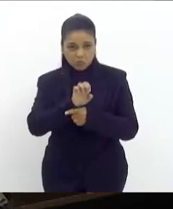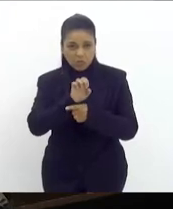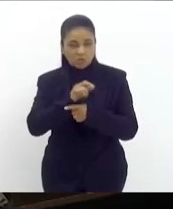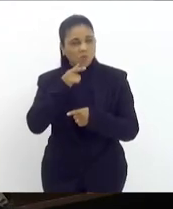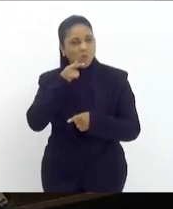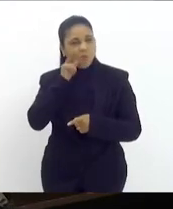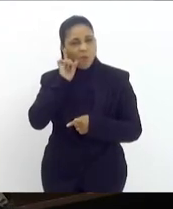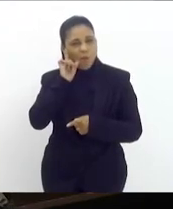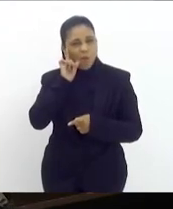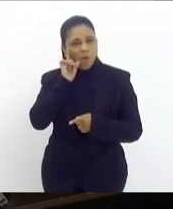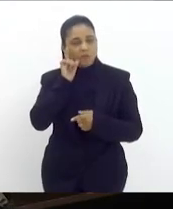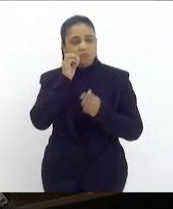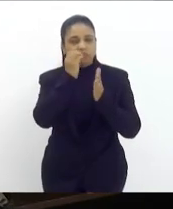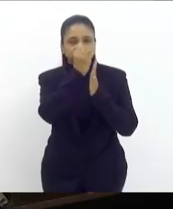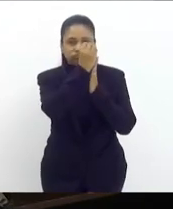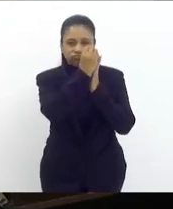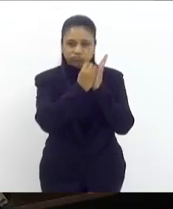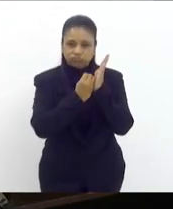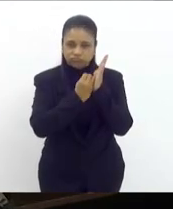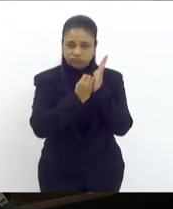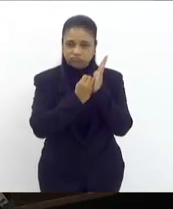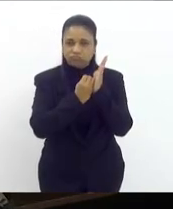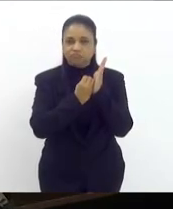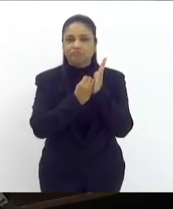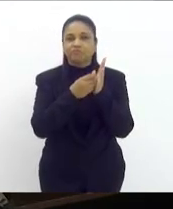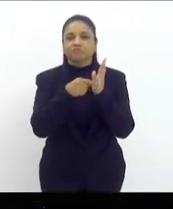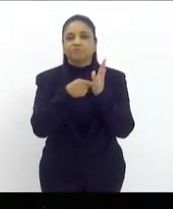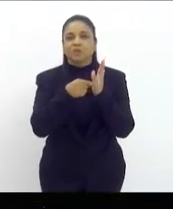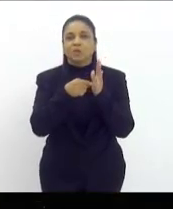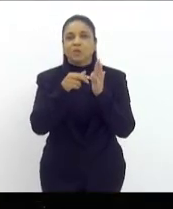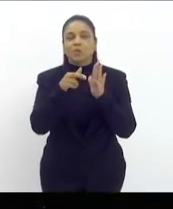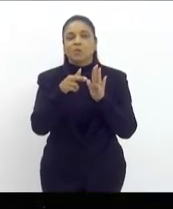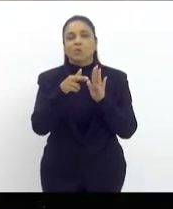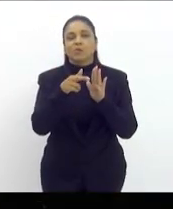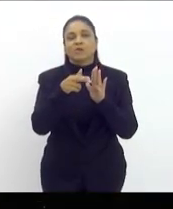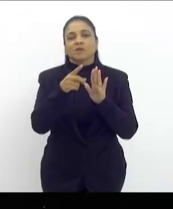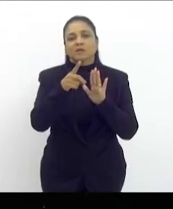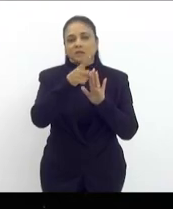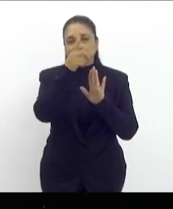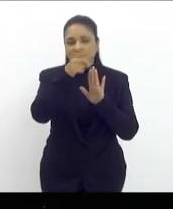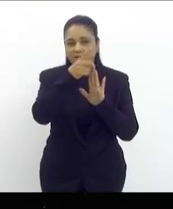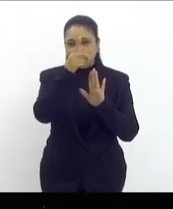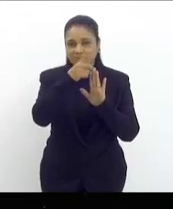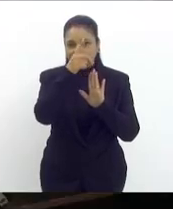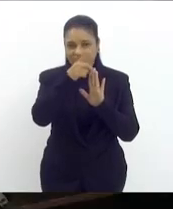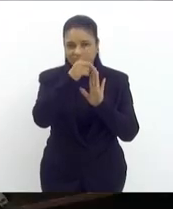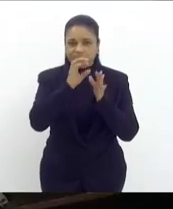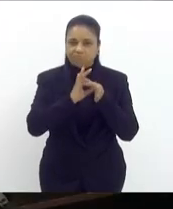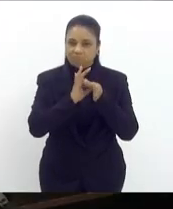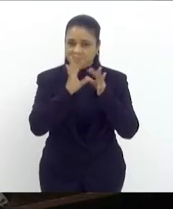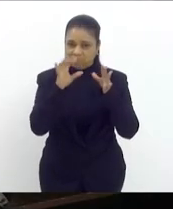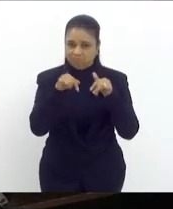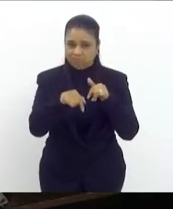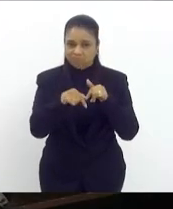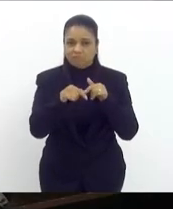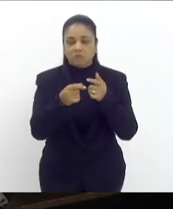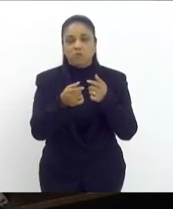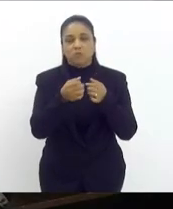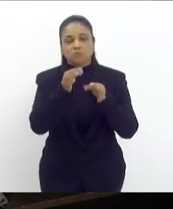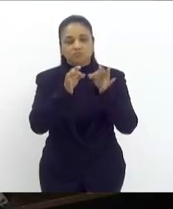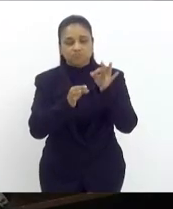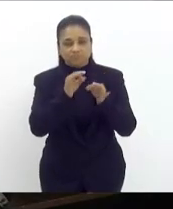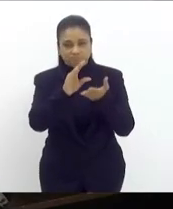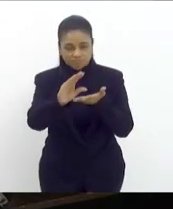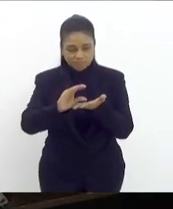ontem em diário oficial um decreto que autoriza o reajuste da remuneração de 36